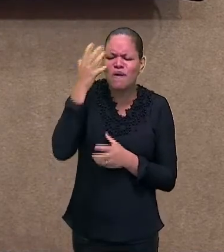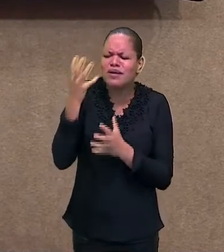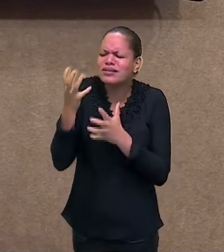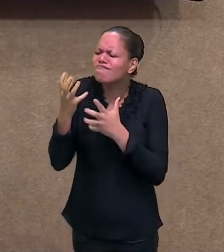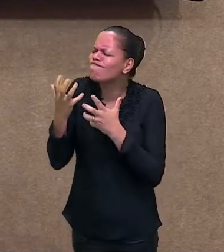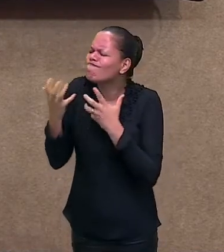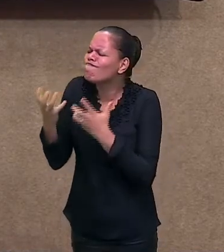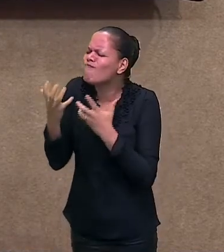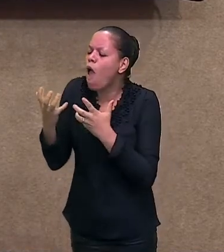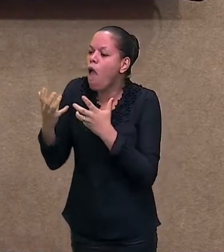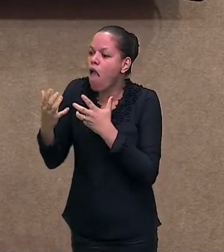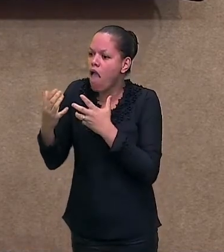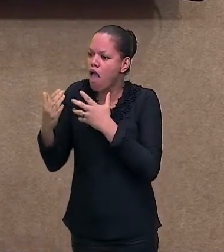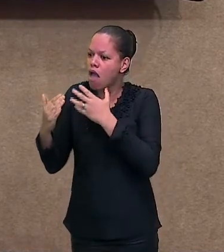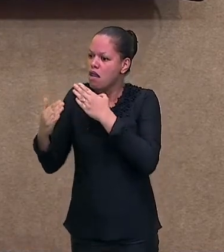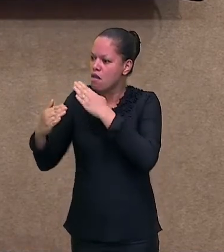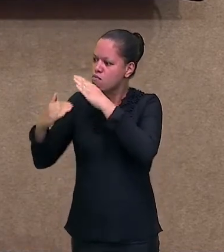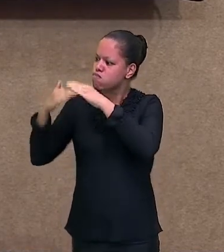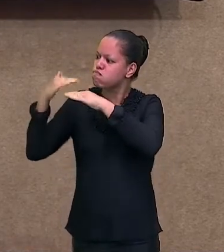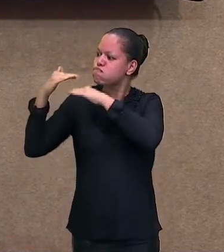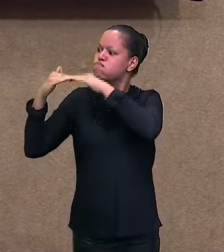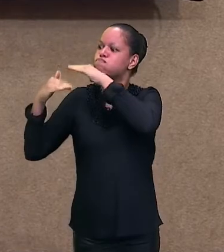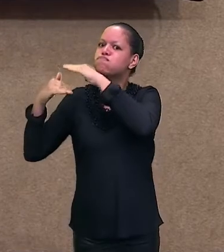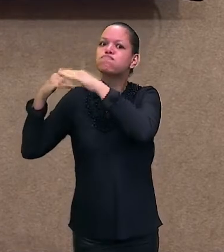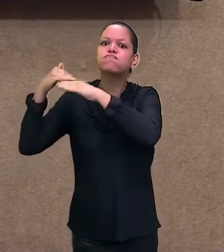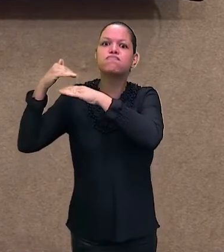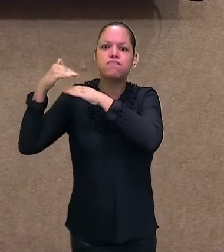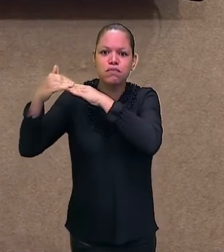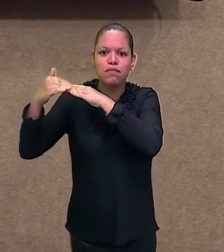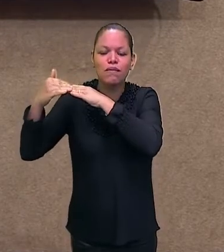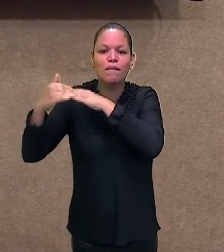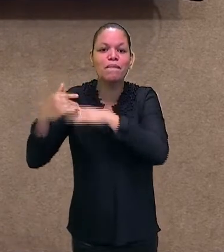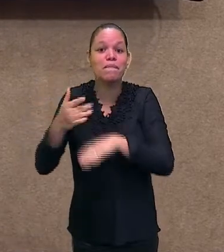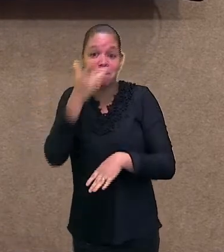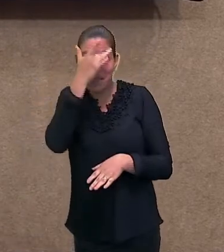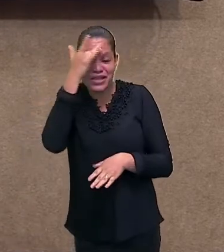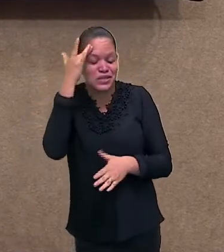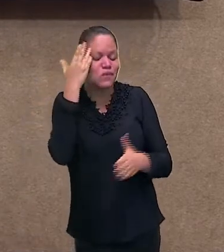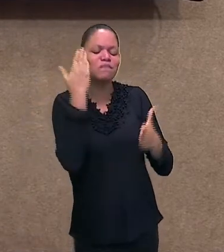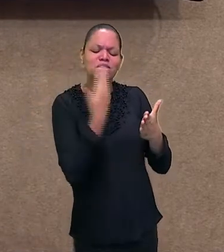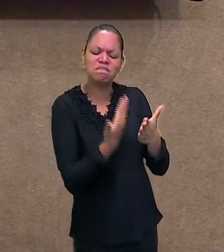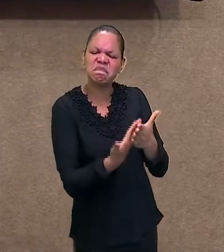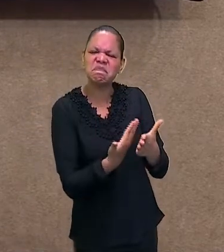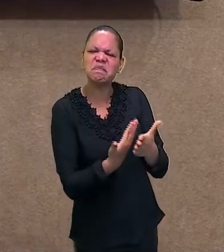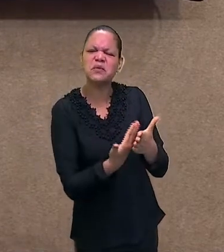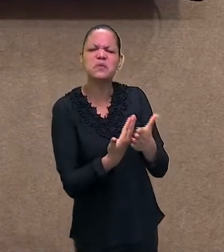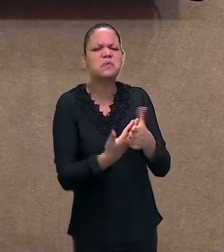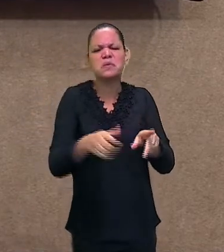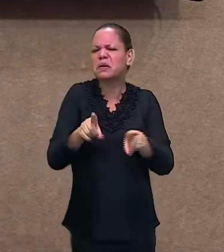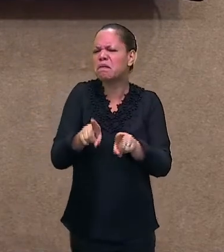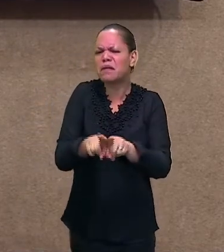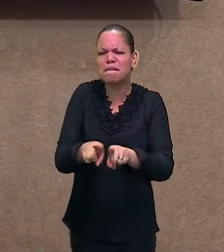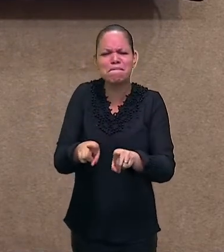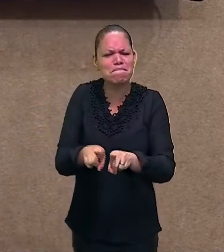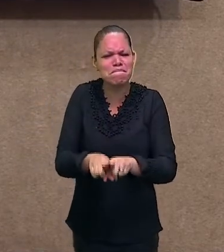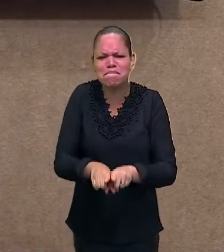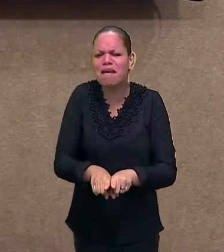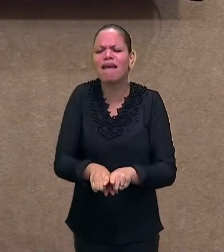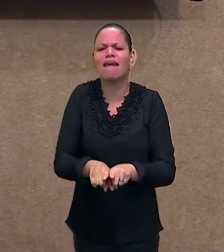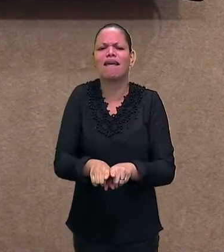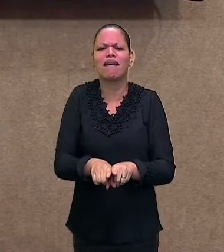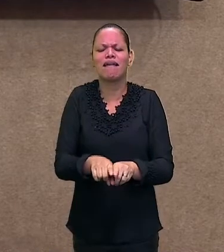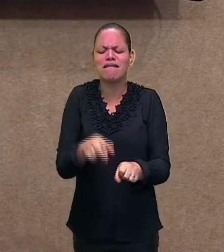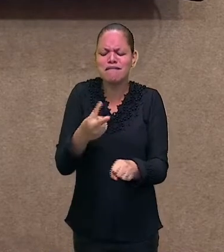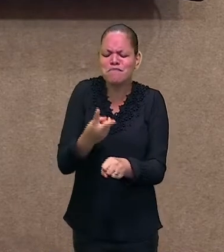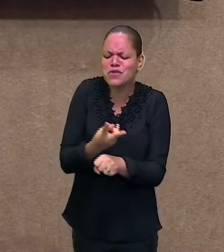estudam, eles correm atrás de melhorias para viver, mas eles lutam muito